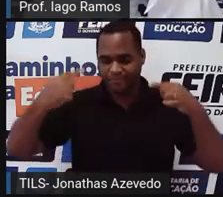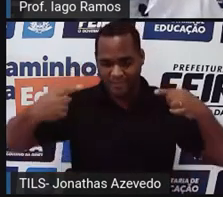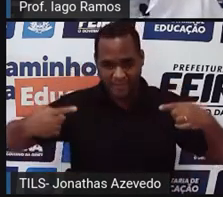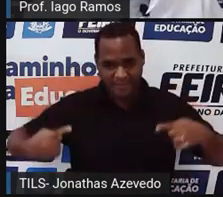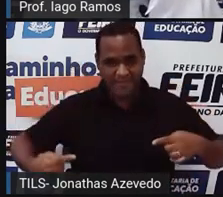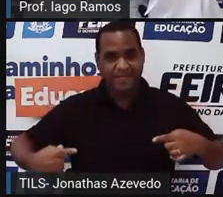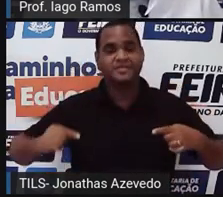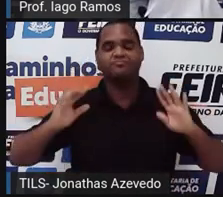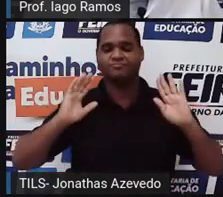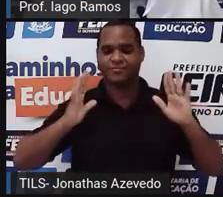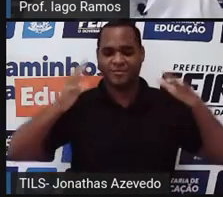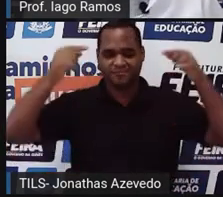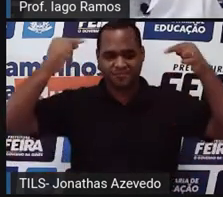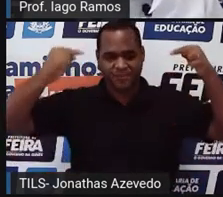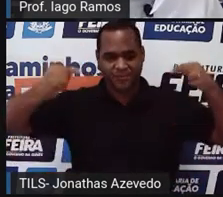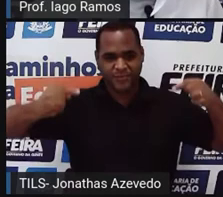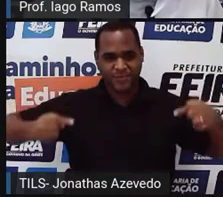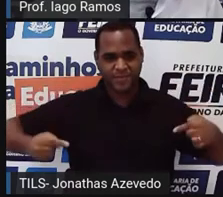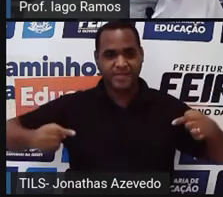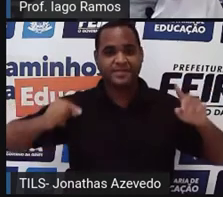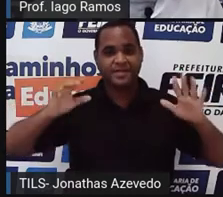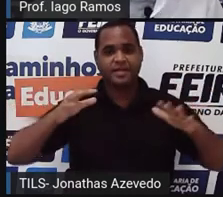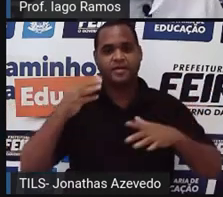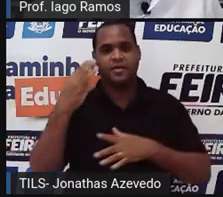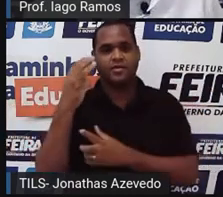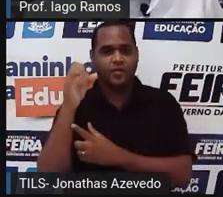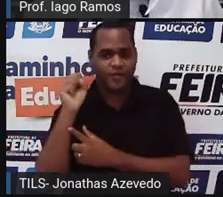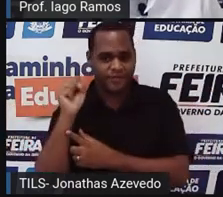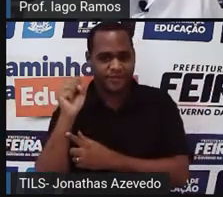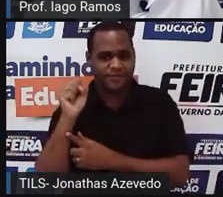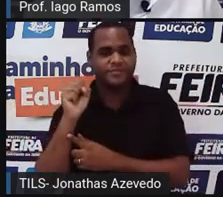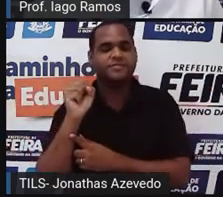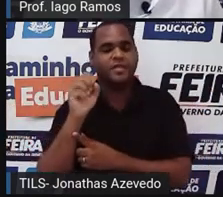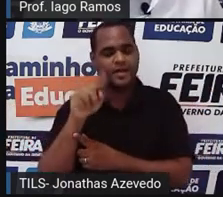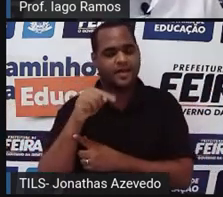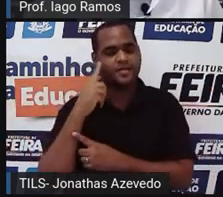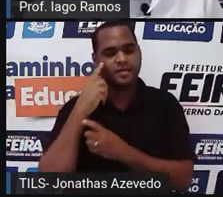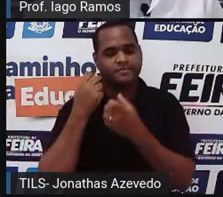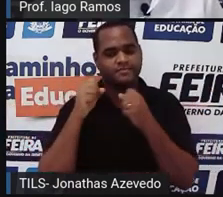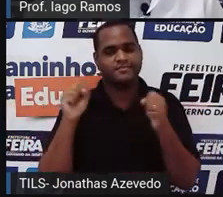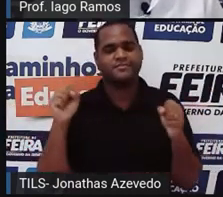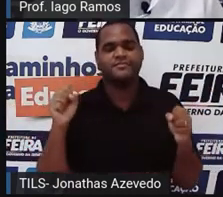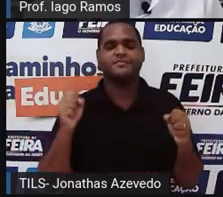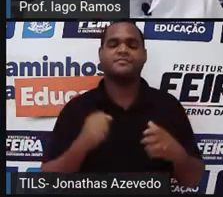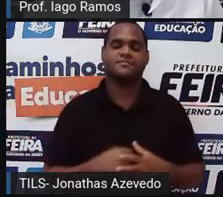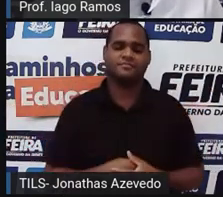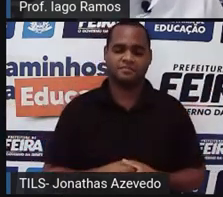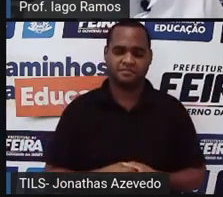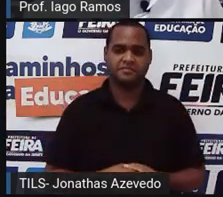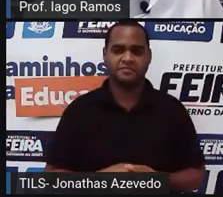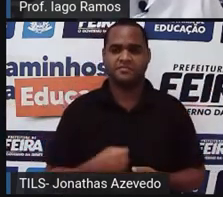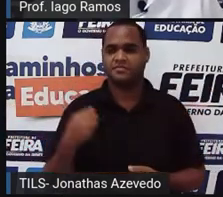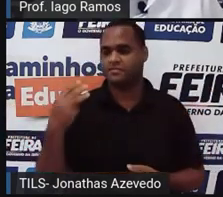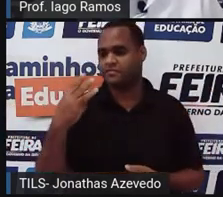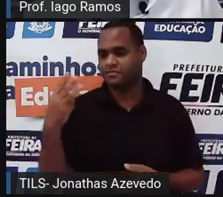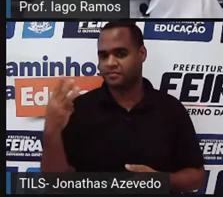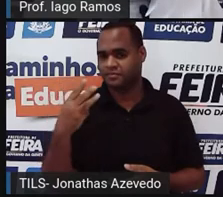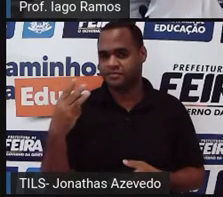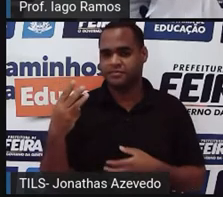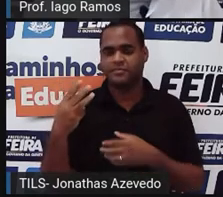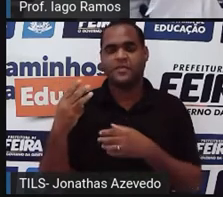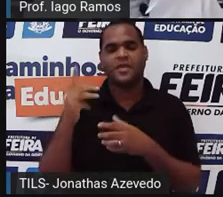fez nesse campeonato, que foram 38, é uma grandeza. E os 33